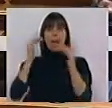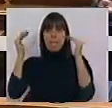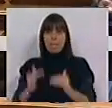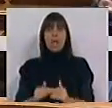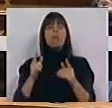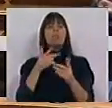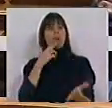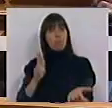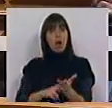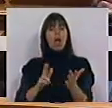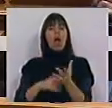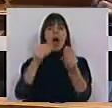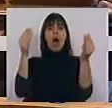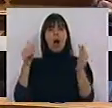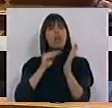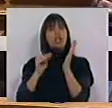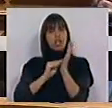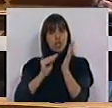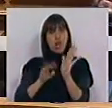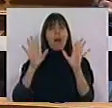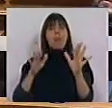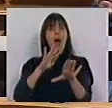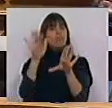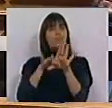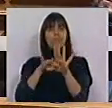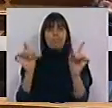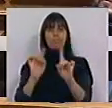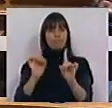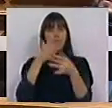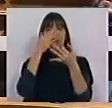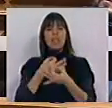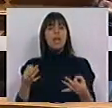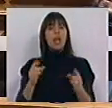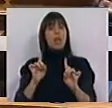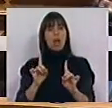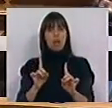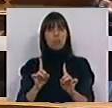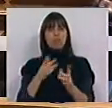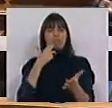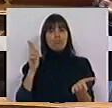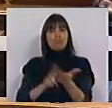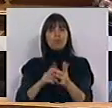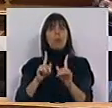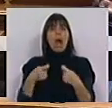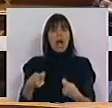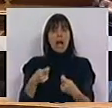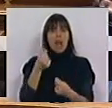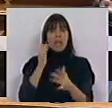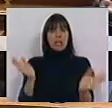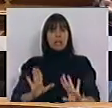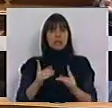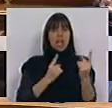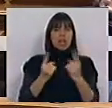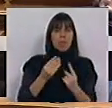e há uma realidade que muitos estão inscritos, mas não o frequentam com dignidade e efetivamente para não gastarem dinheiro em